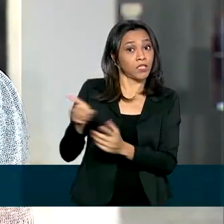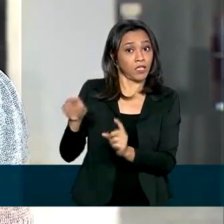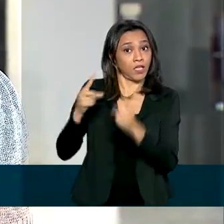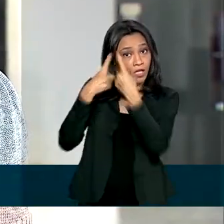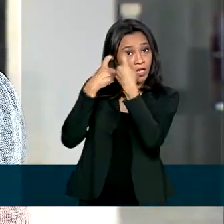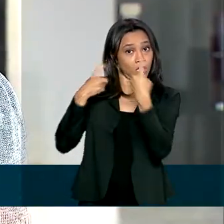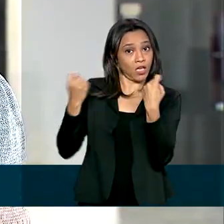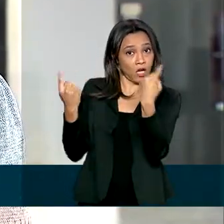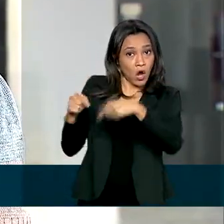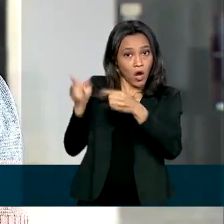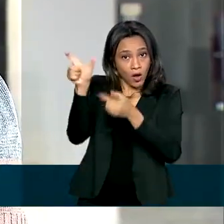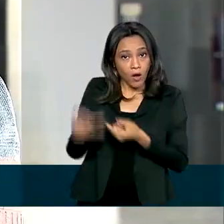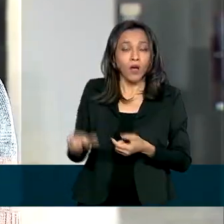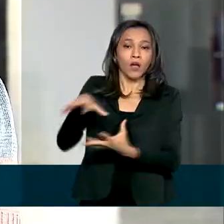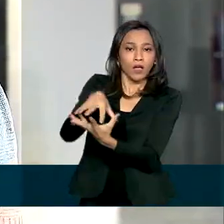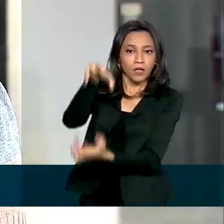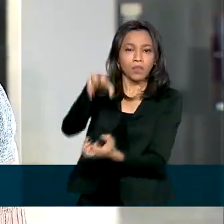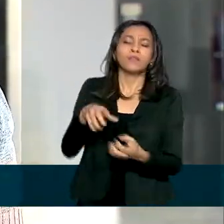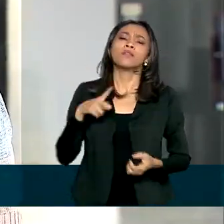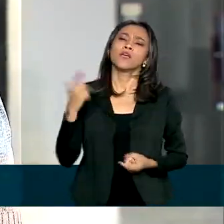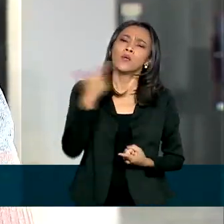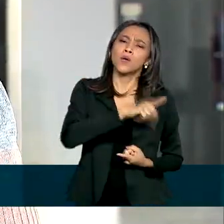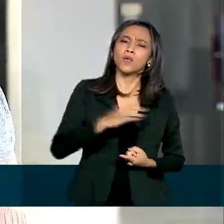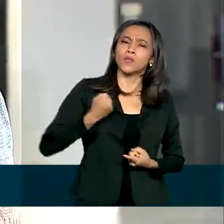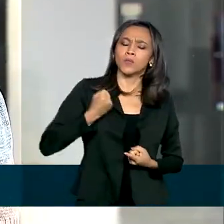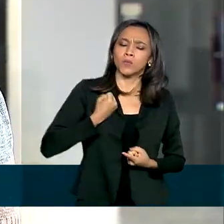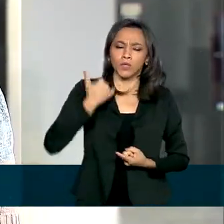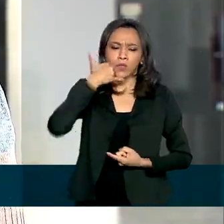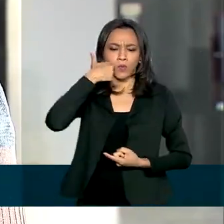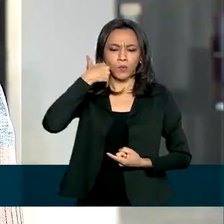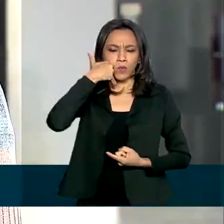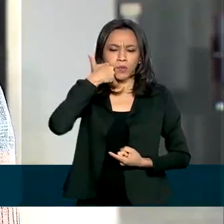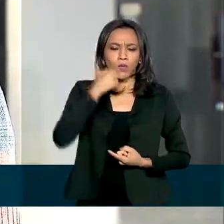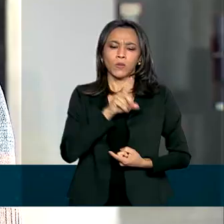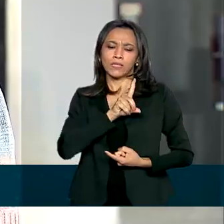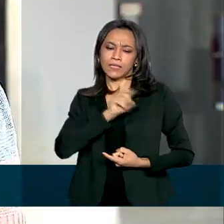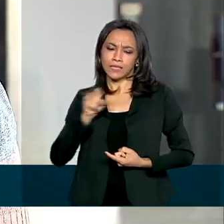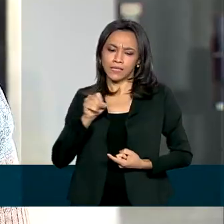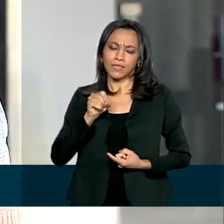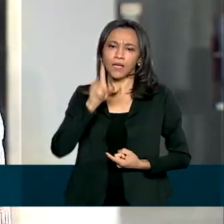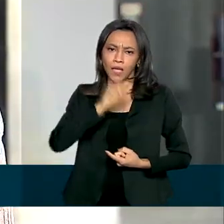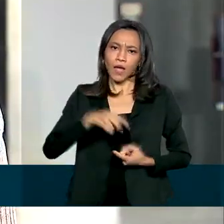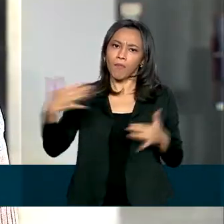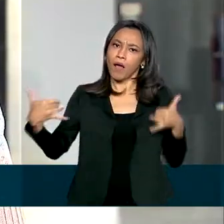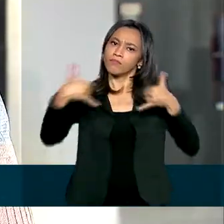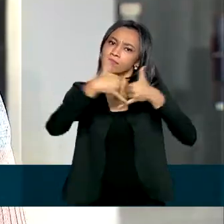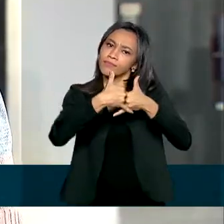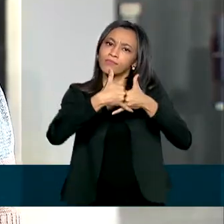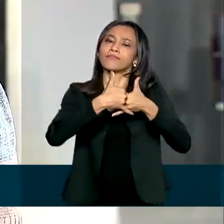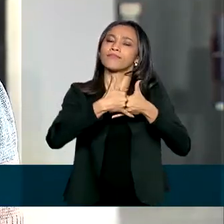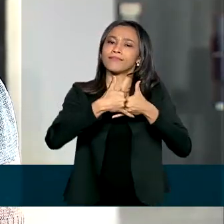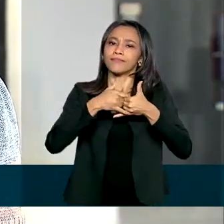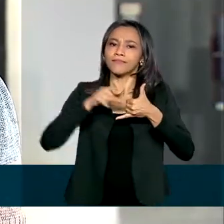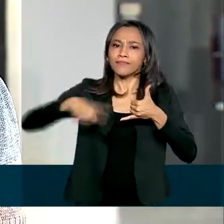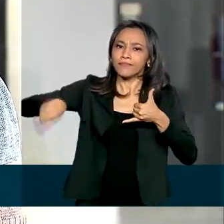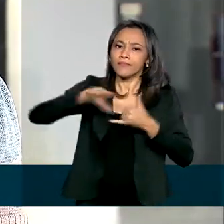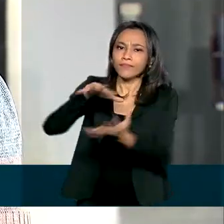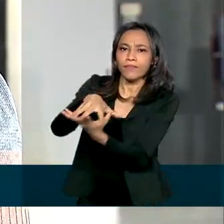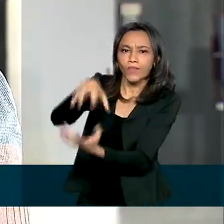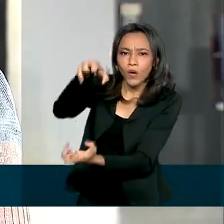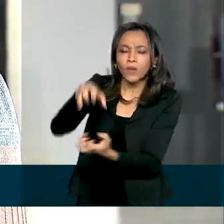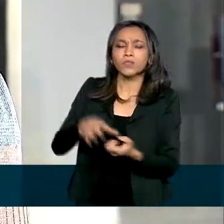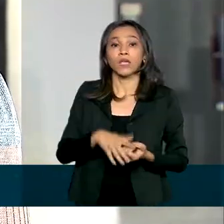disso, o Governo Federal conta com o Disque 100, um canal para atender os idosos. Os especialistas que